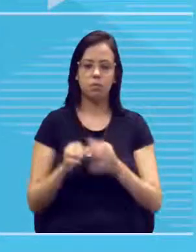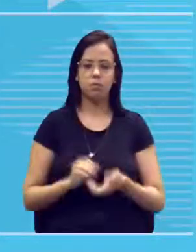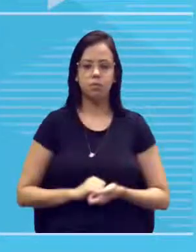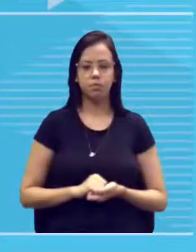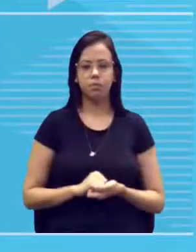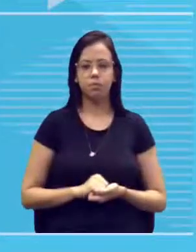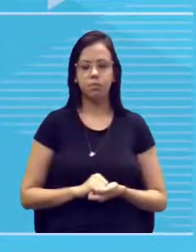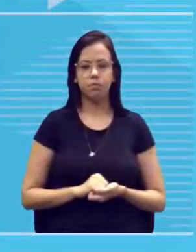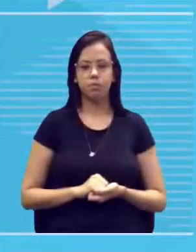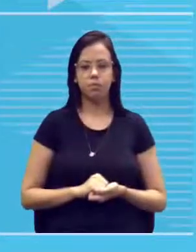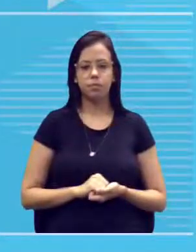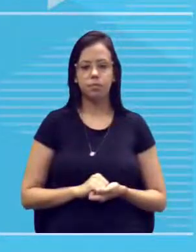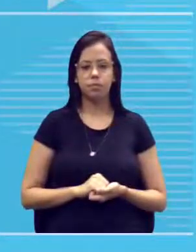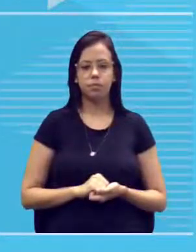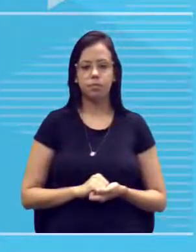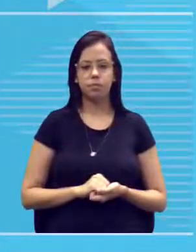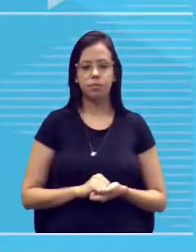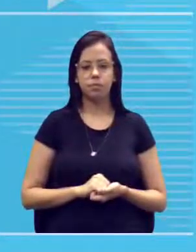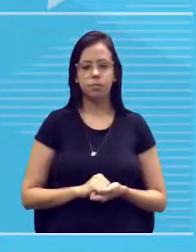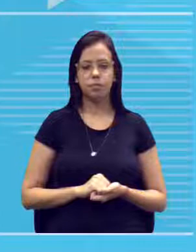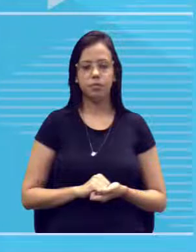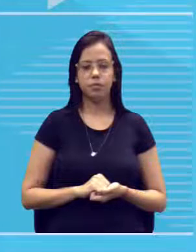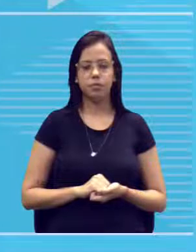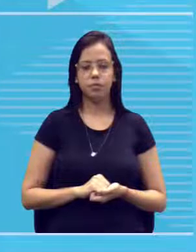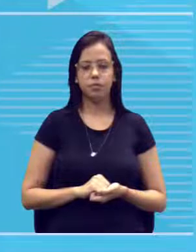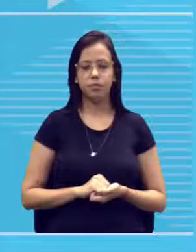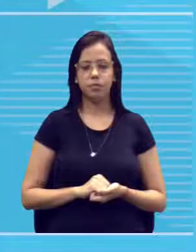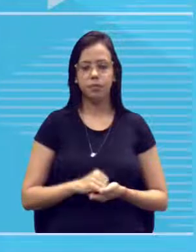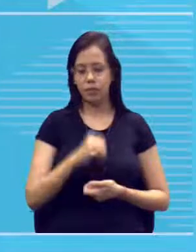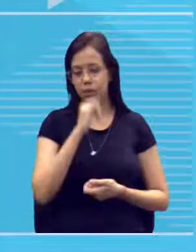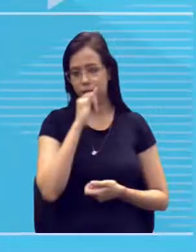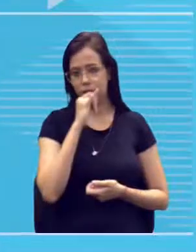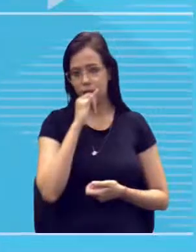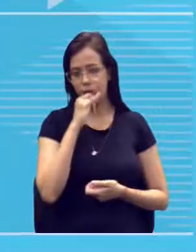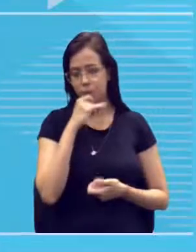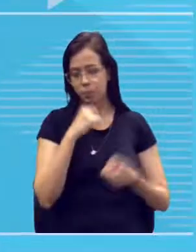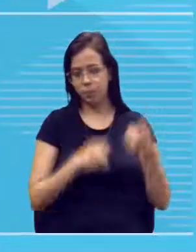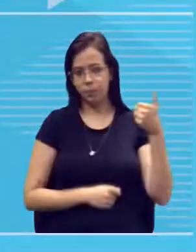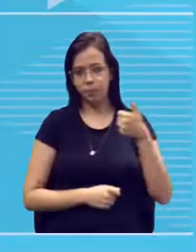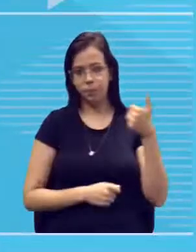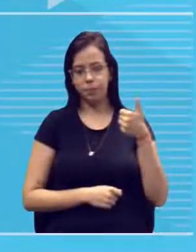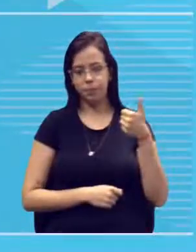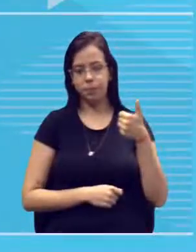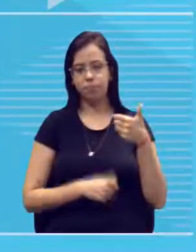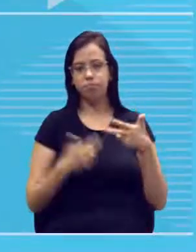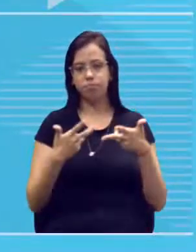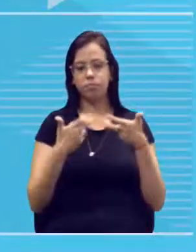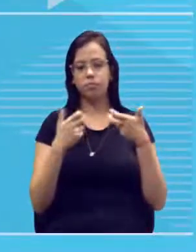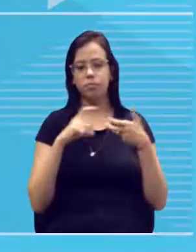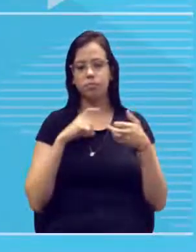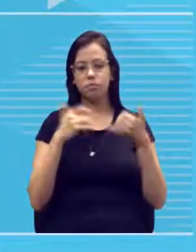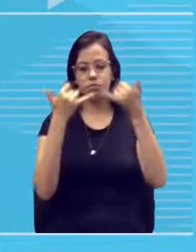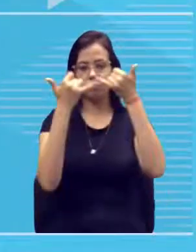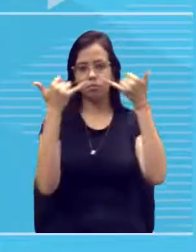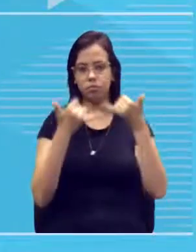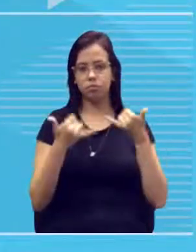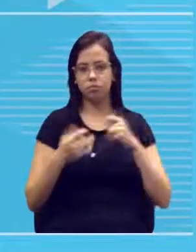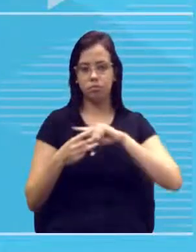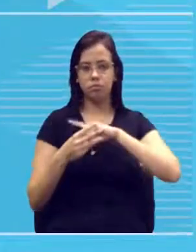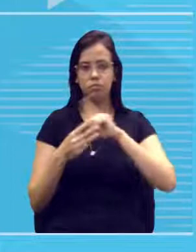Então, a gente vai ver aqui lá na filiação 1, tá? Vocês vão observando que a tem três linhas aqui, ó.